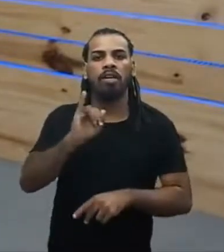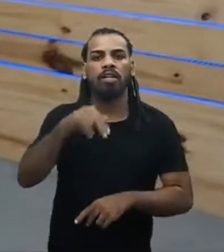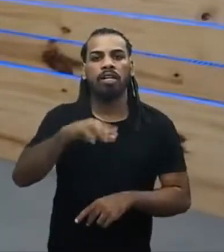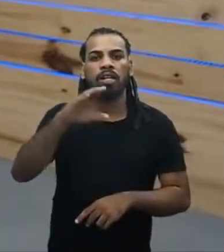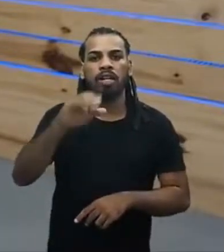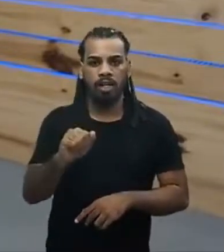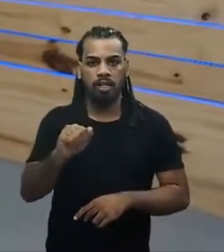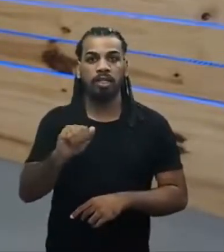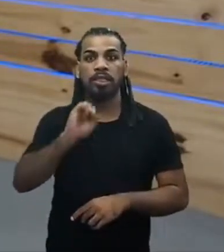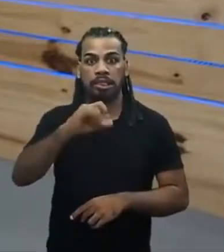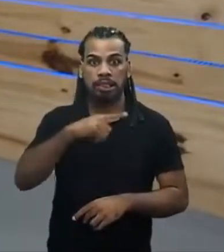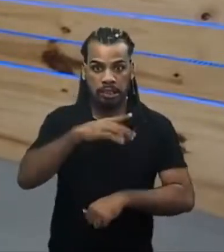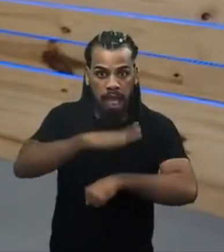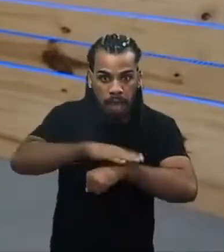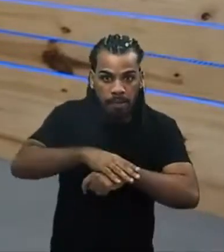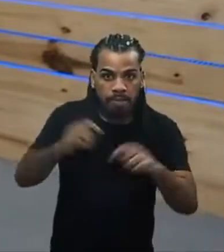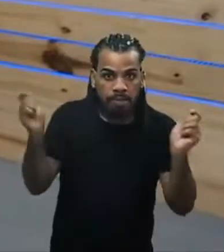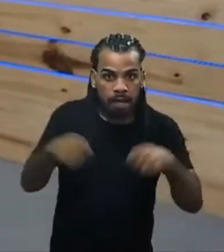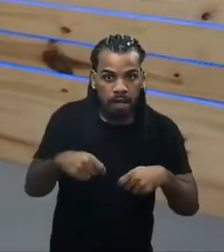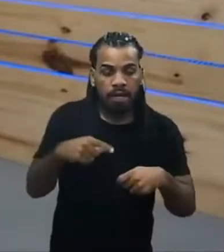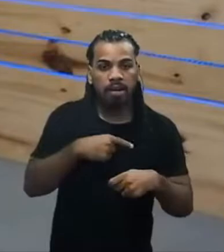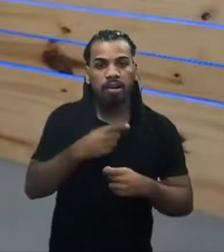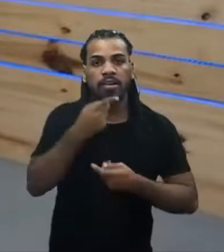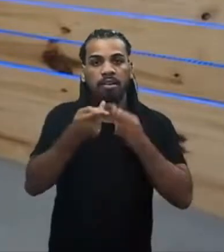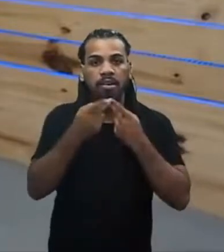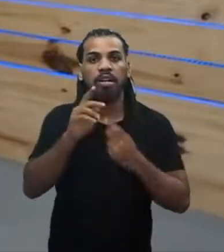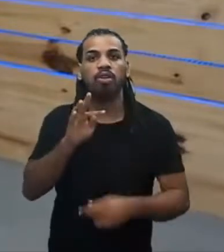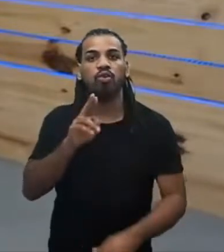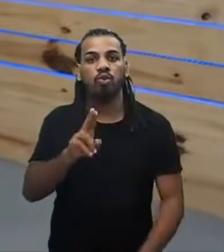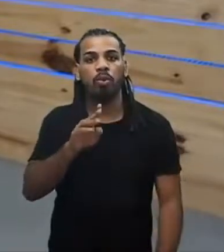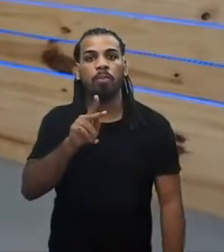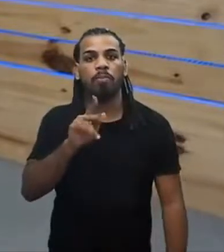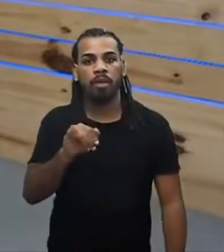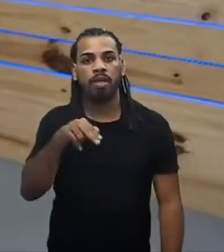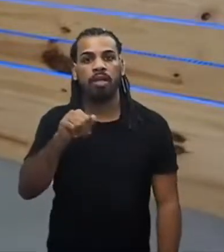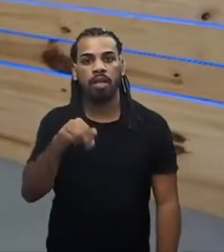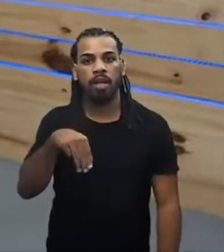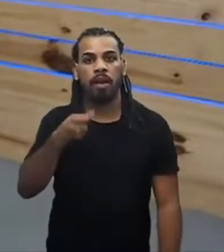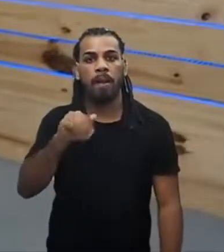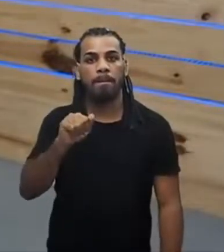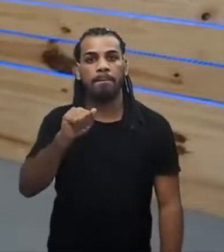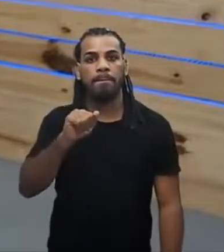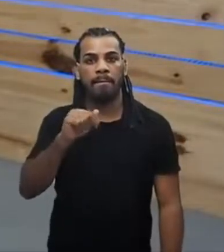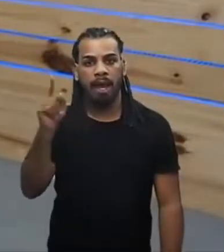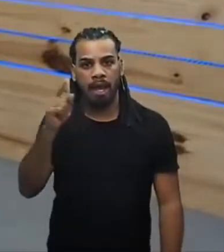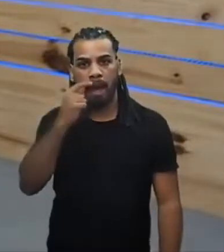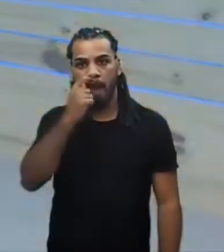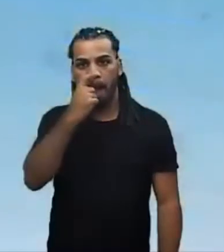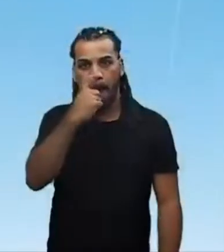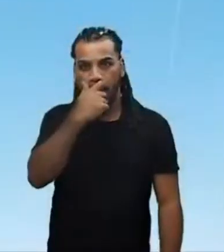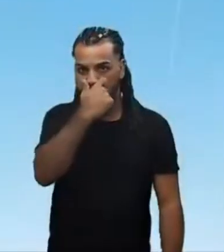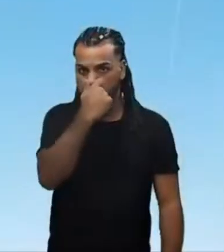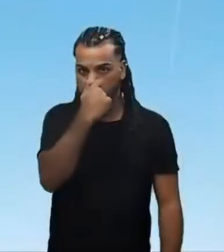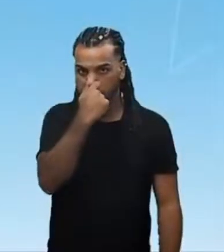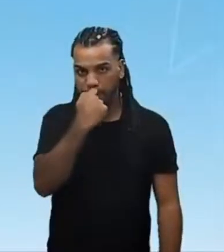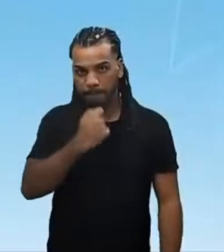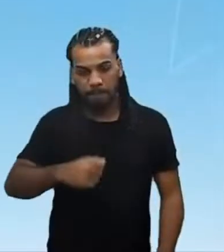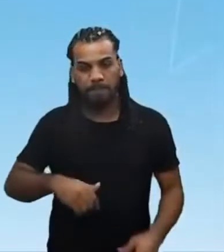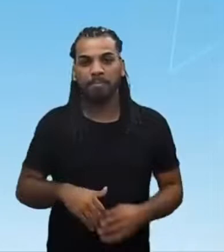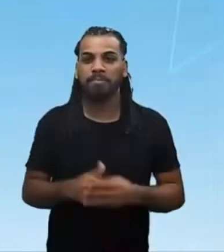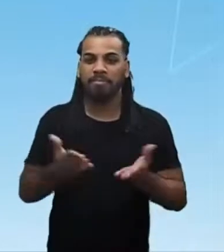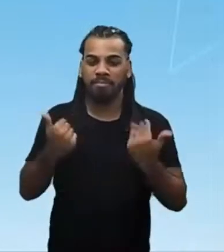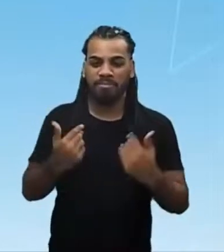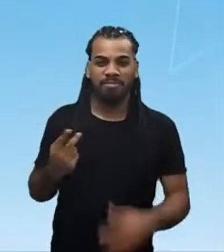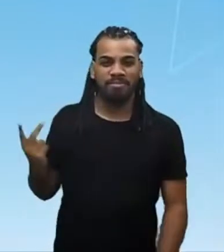se der tempo, a gente vai falar um pouquinho também dos tupinambá. Tranquilão? Então, vem comigo, vem com o